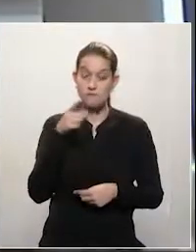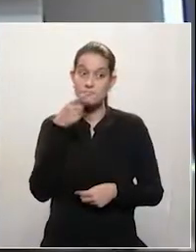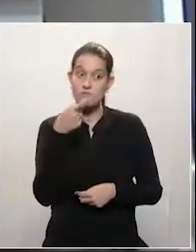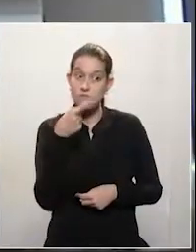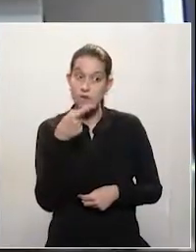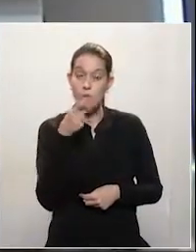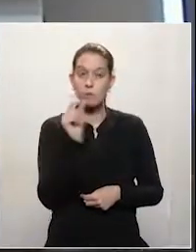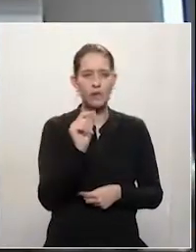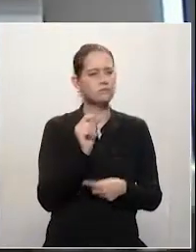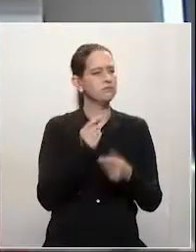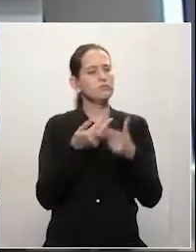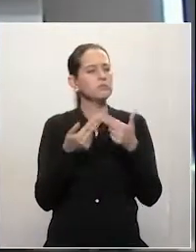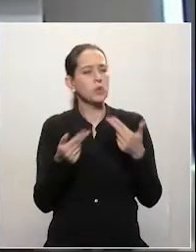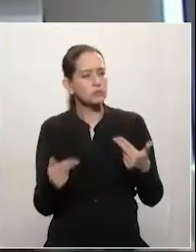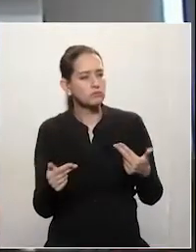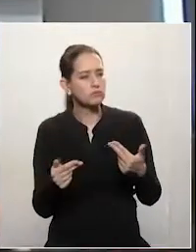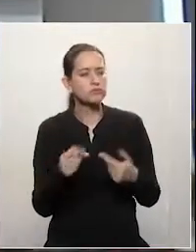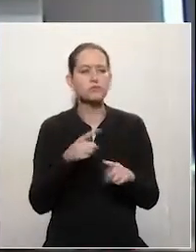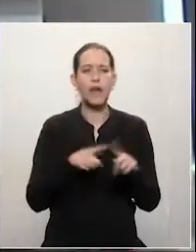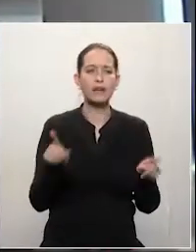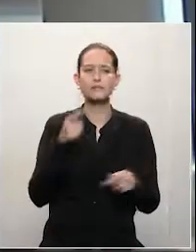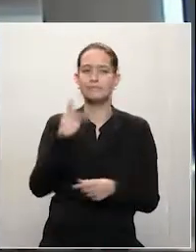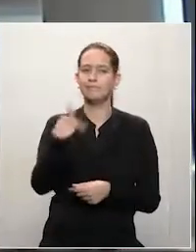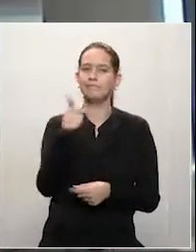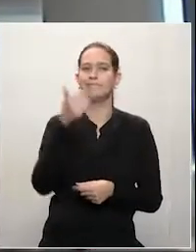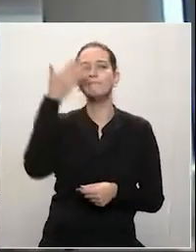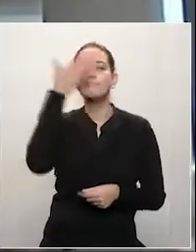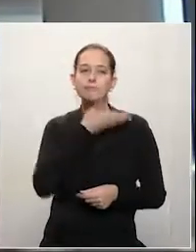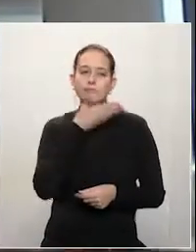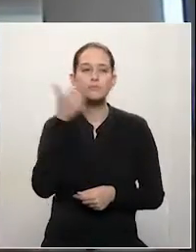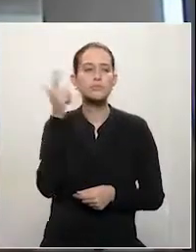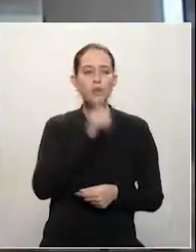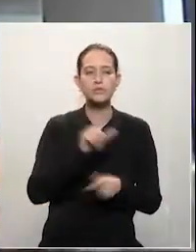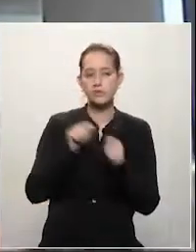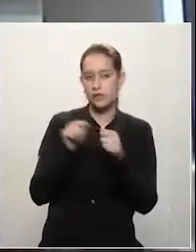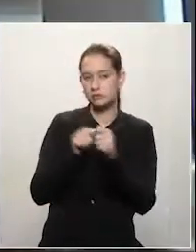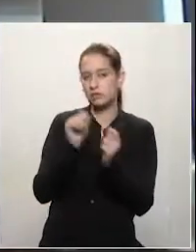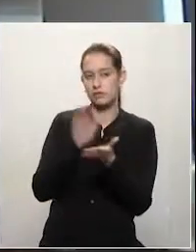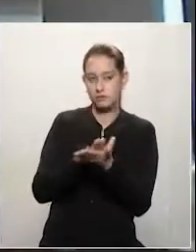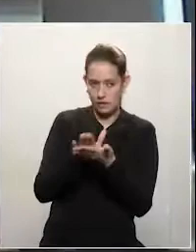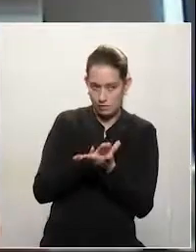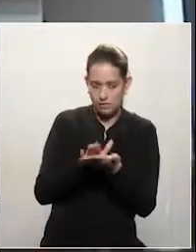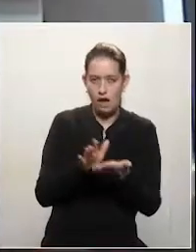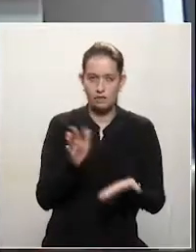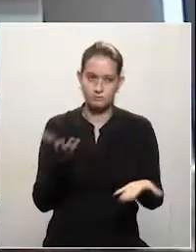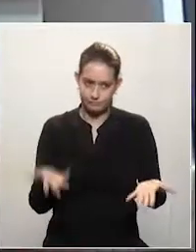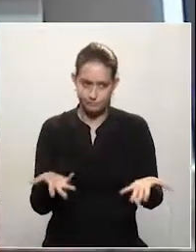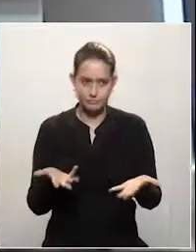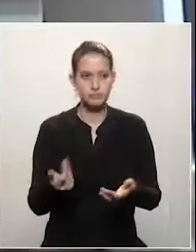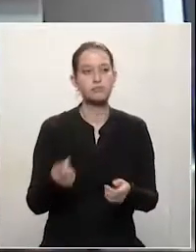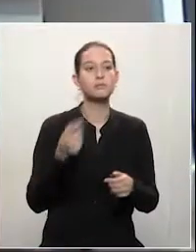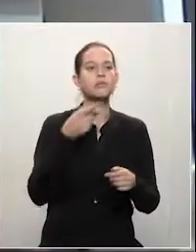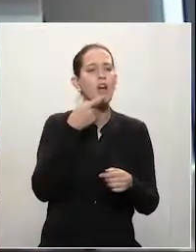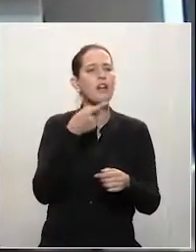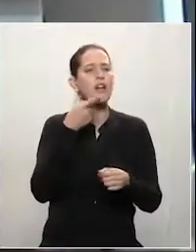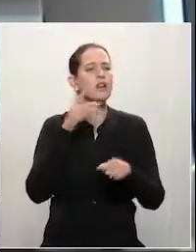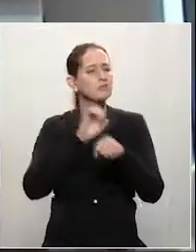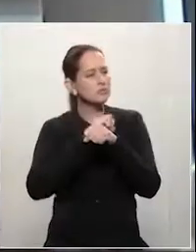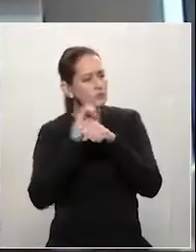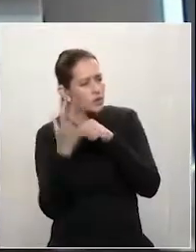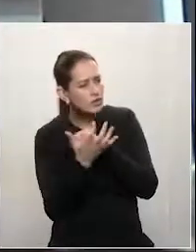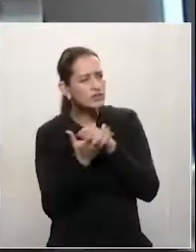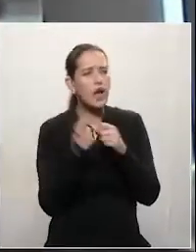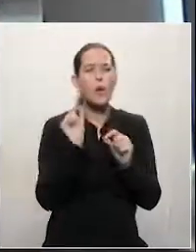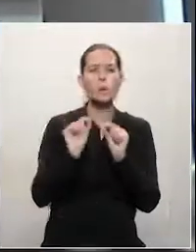independente da pandemia, resultados também não estavam acontecendo. Então, o ministro Paulo Guedes, ele minimiza o Plano Real